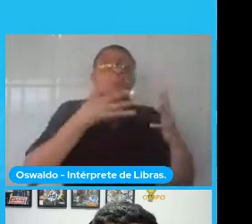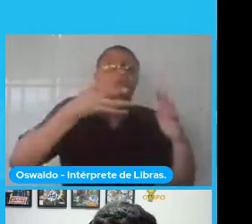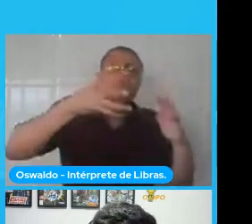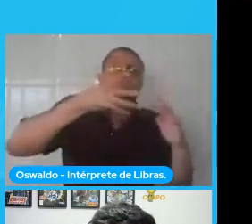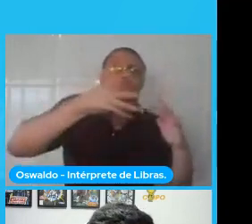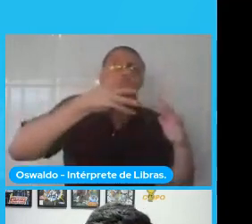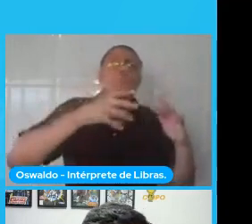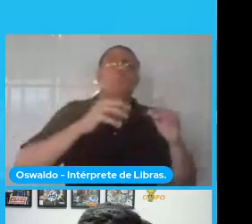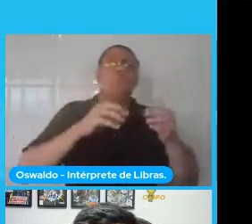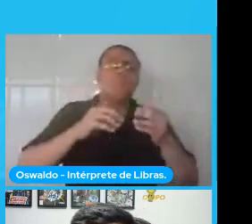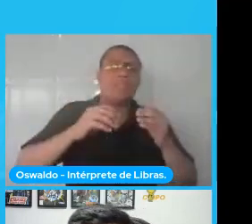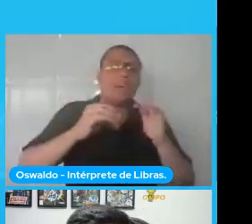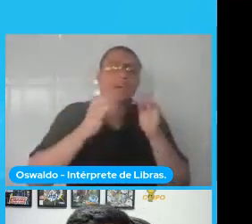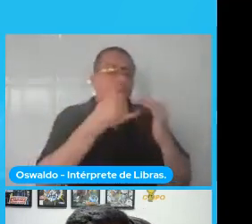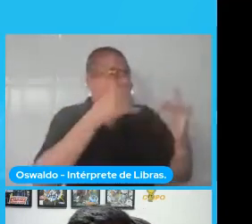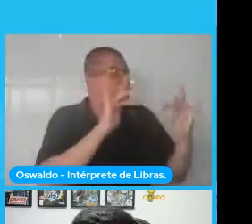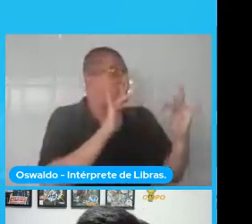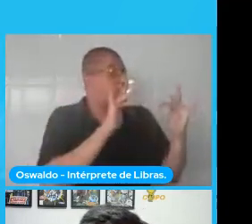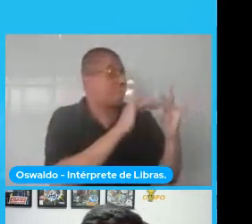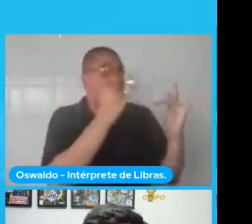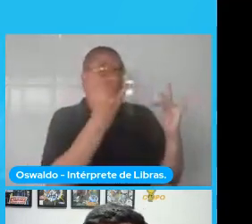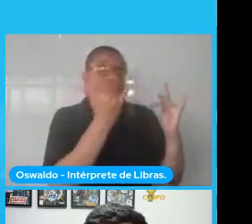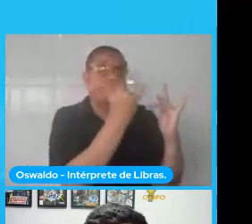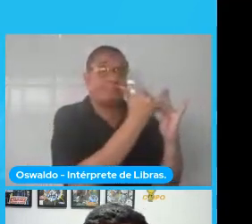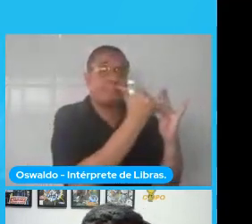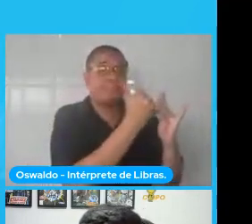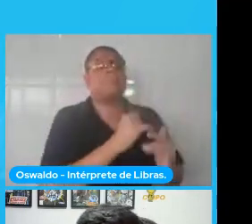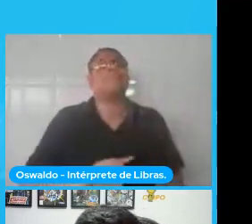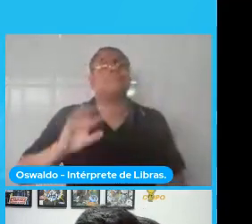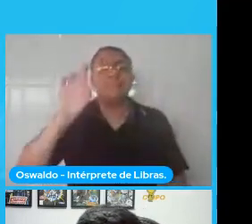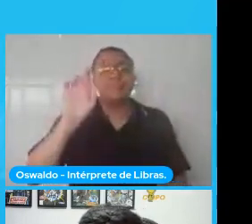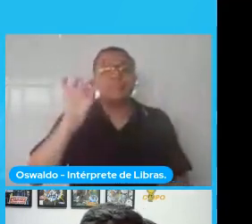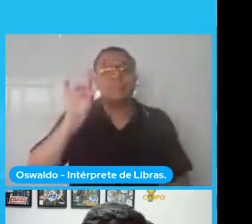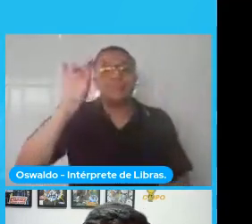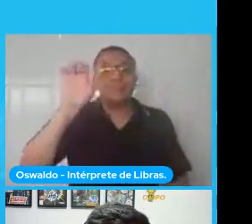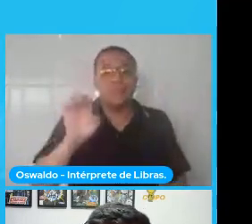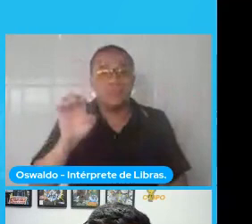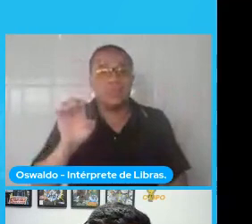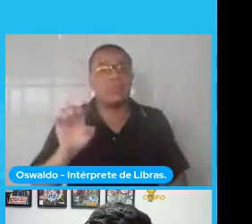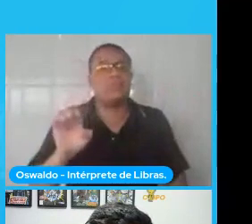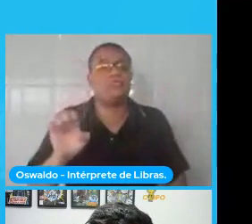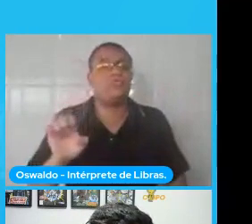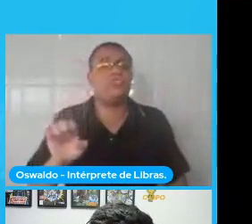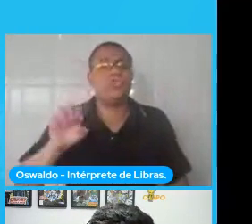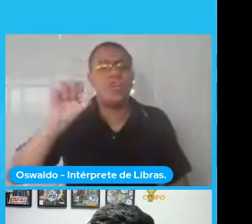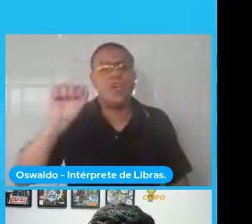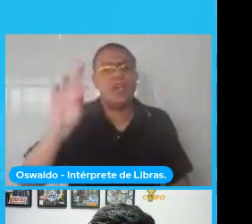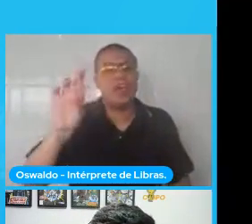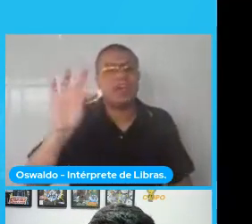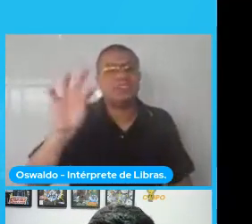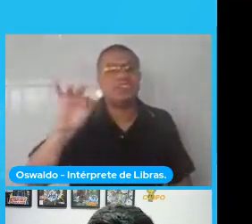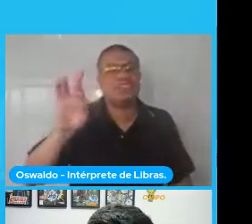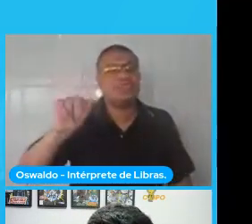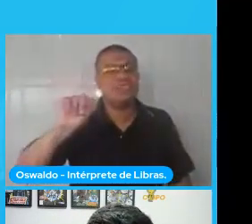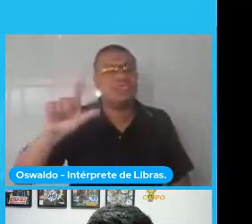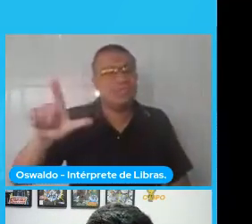propagado. A ideia de uma rede neuroartificial é a mesma, então eu tenho uma entrada